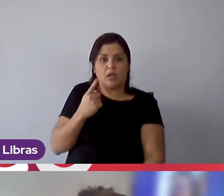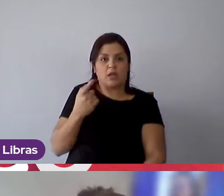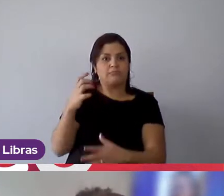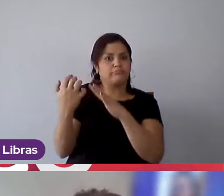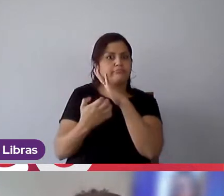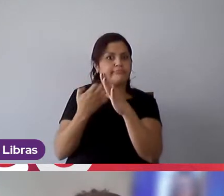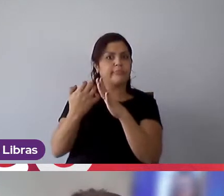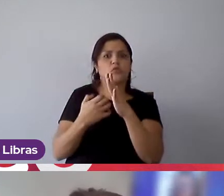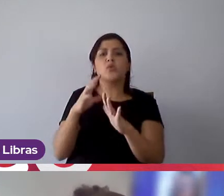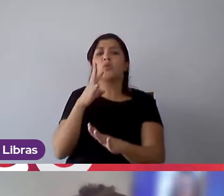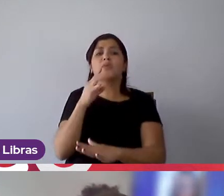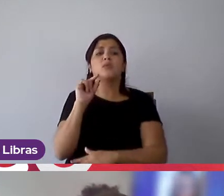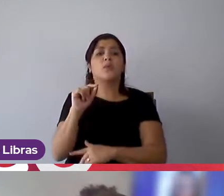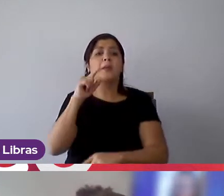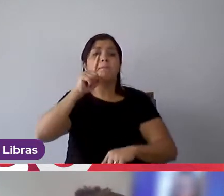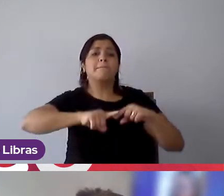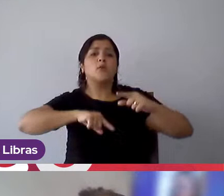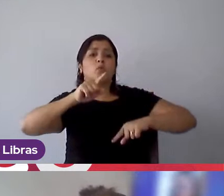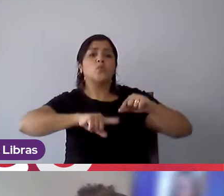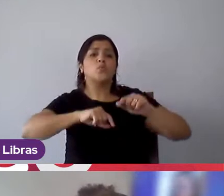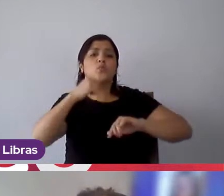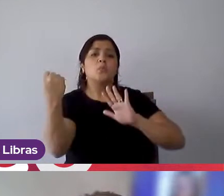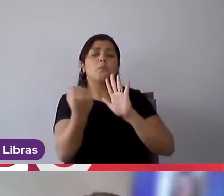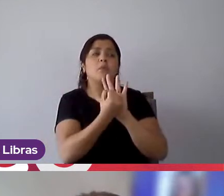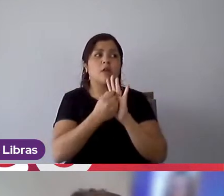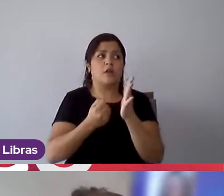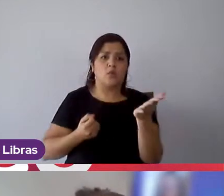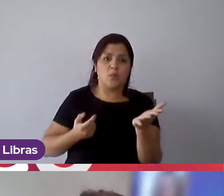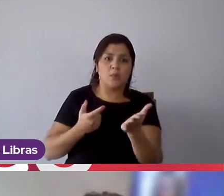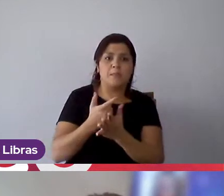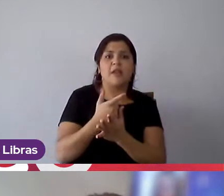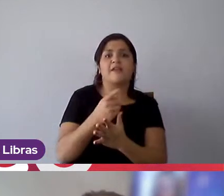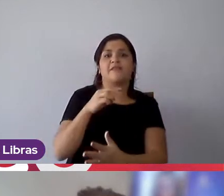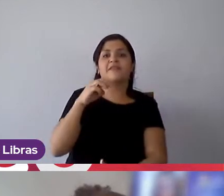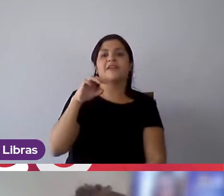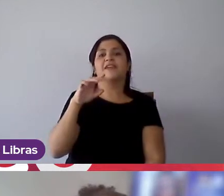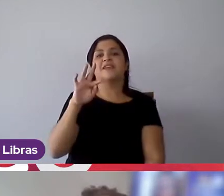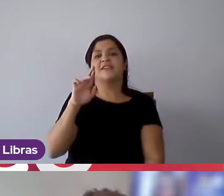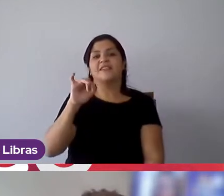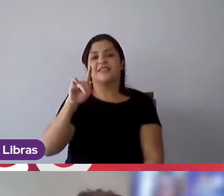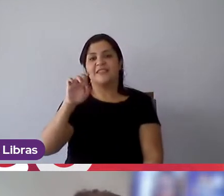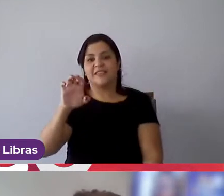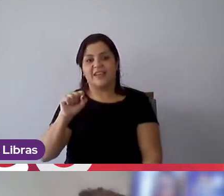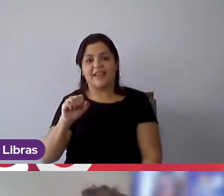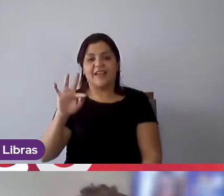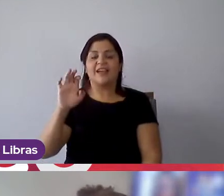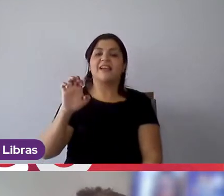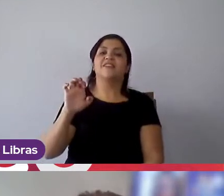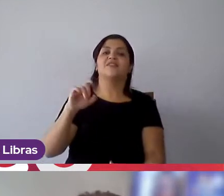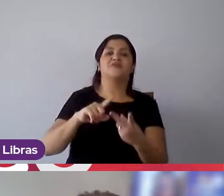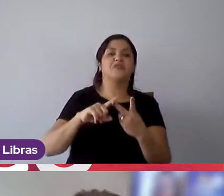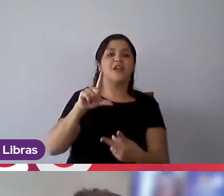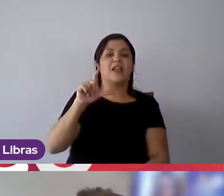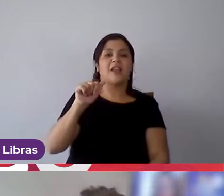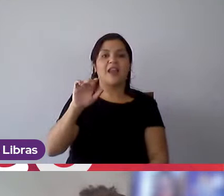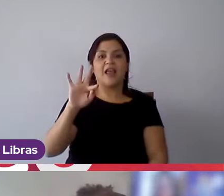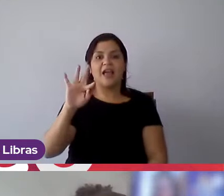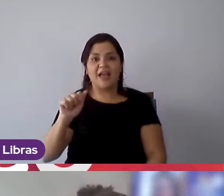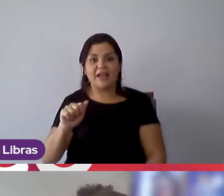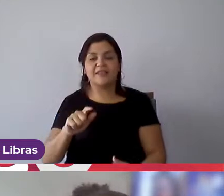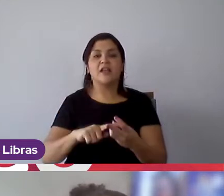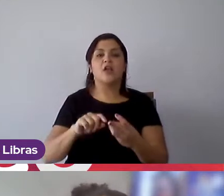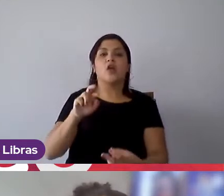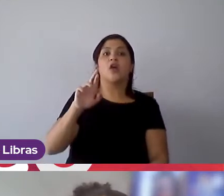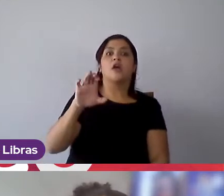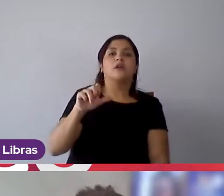né, desde a infância, consumo, Trident, Laka, Oreo, enfim, sou apaixonada,